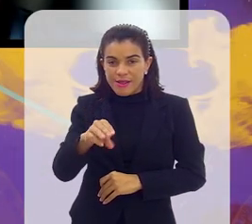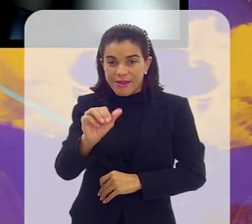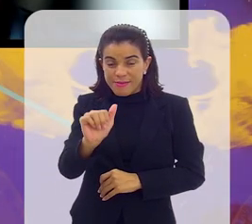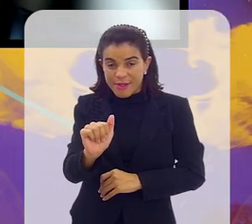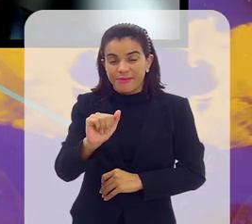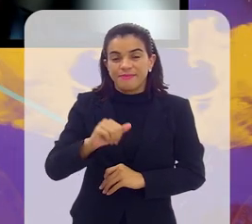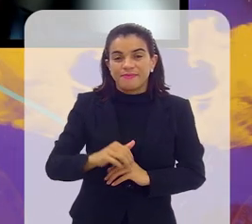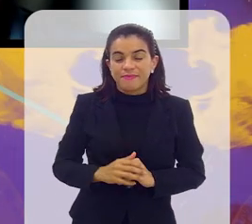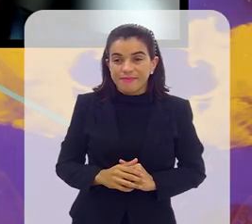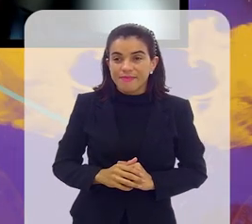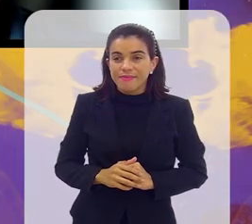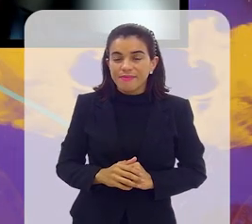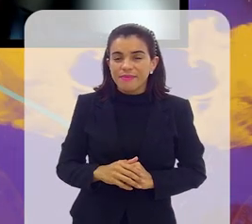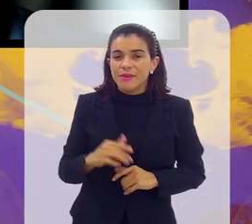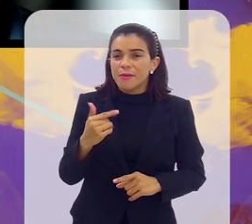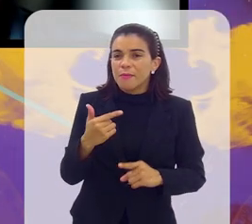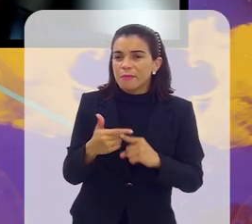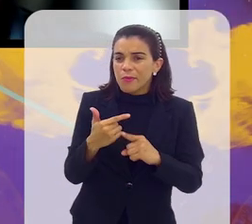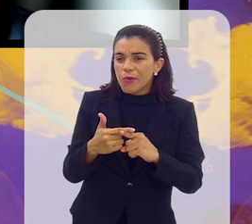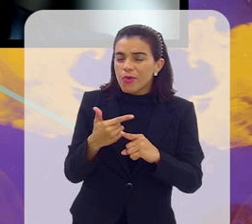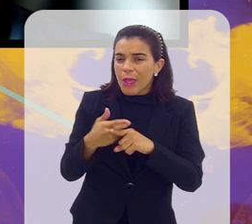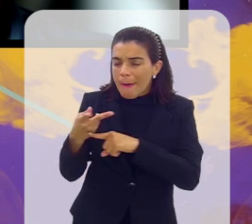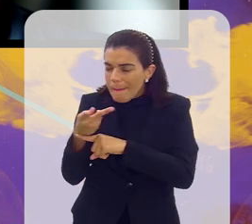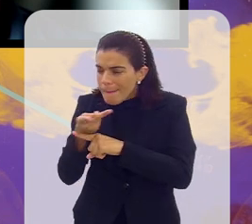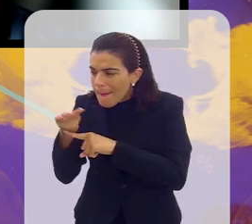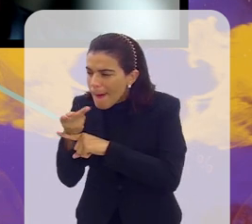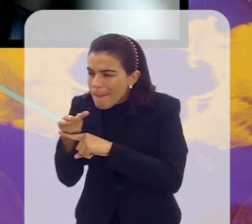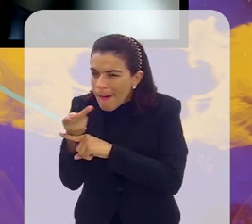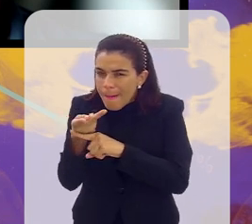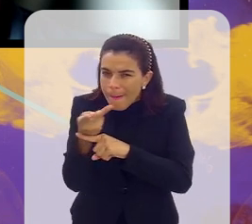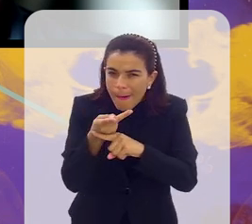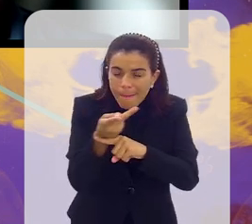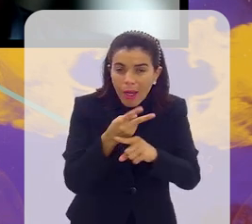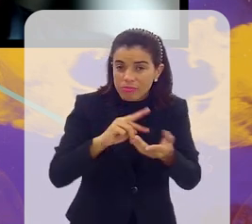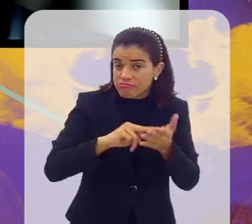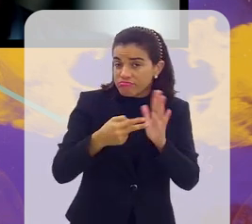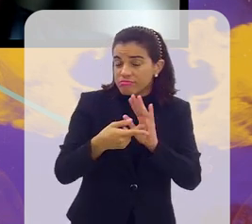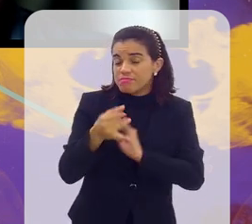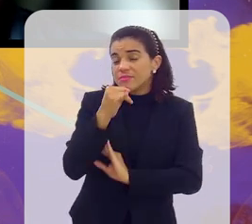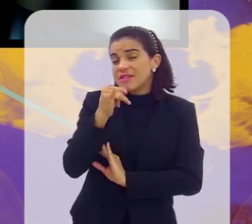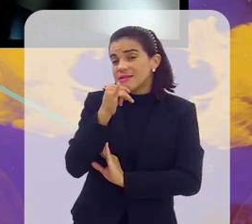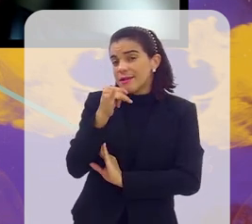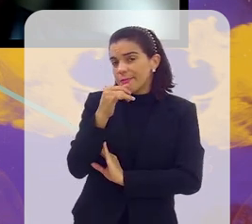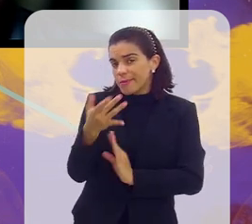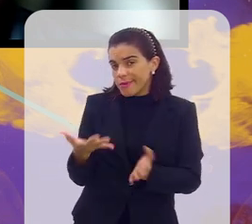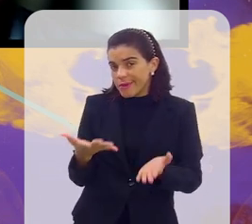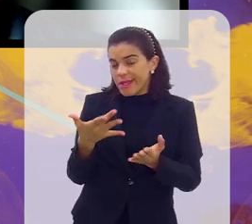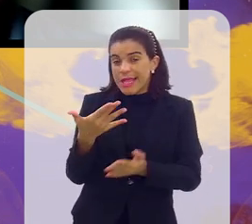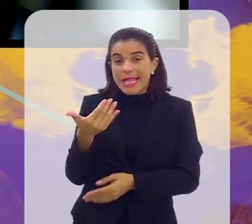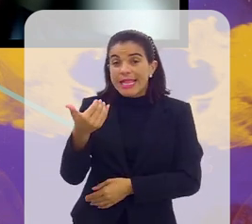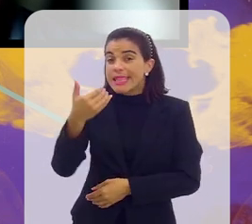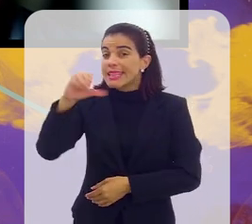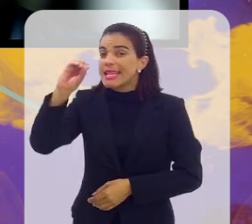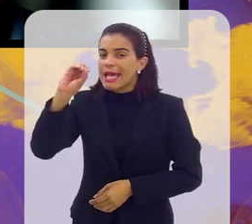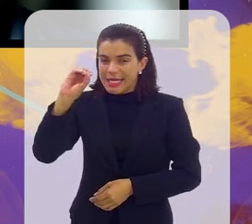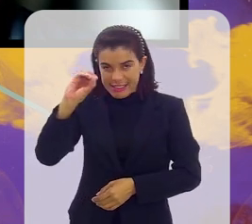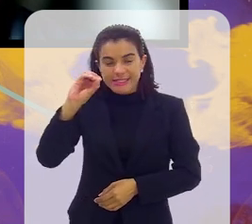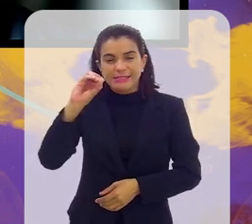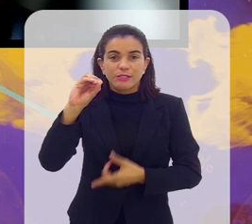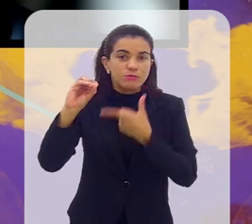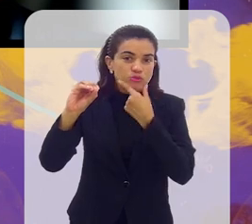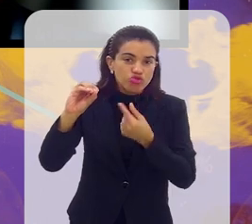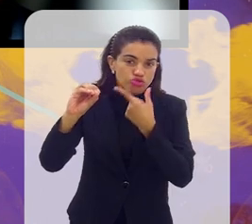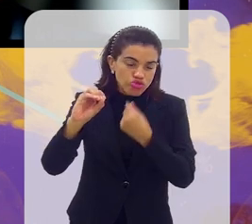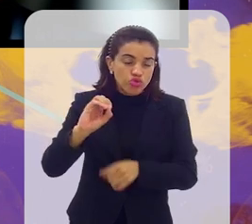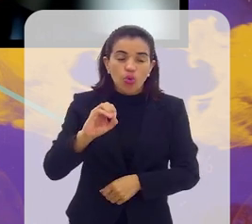Perfeito. Então, quer dizer, porque garimpar é difícil, não quer dizer que, por exemplo, nós tenhamos aí 10